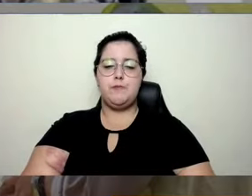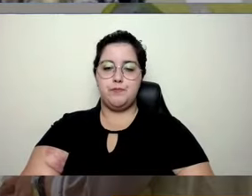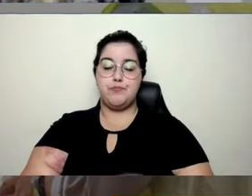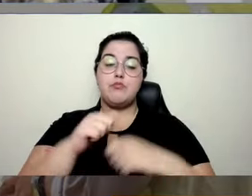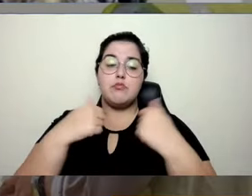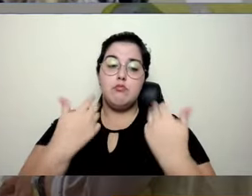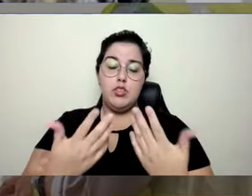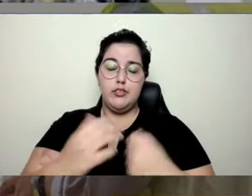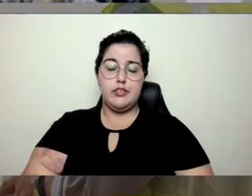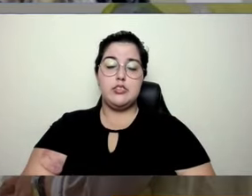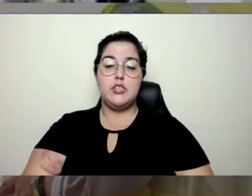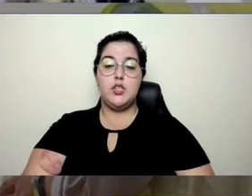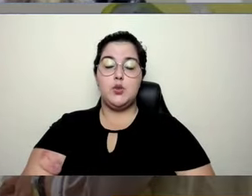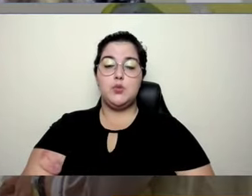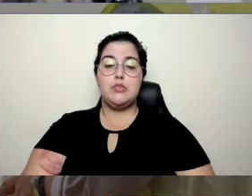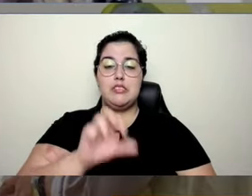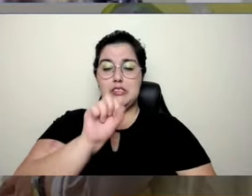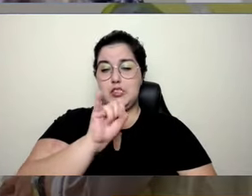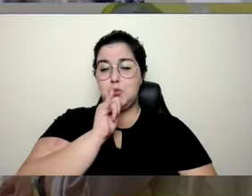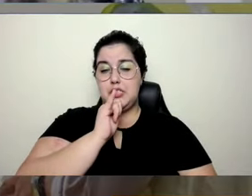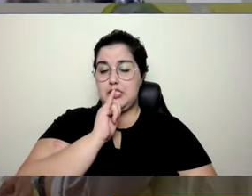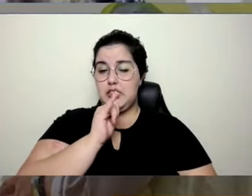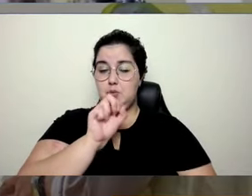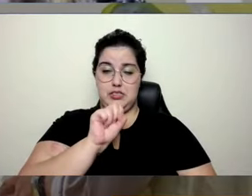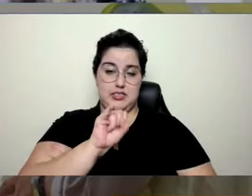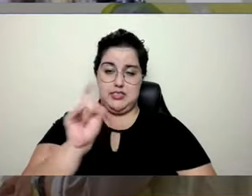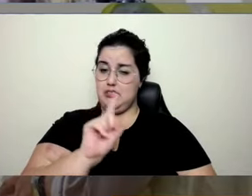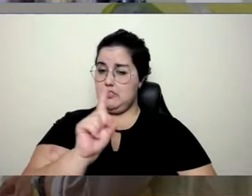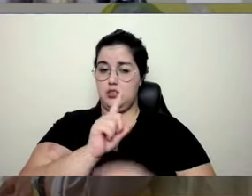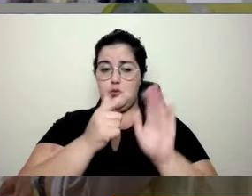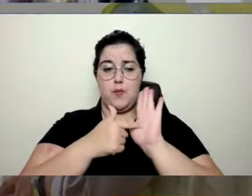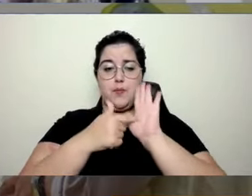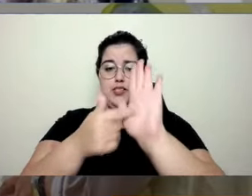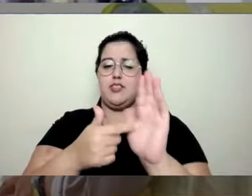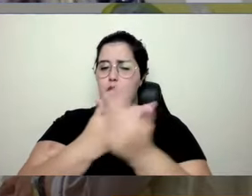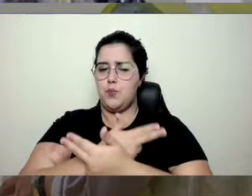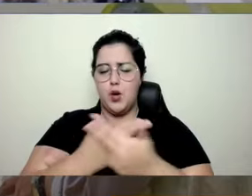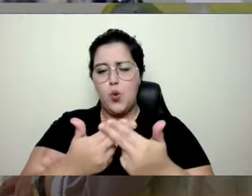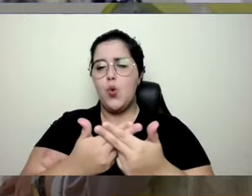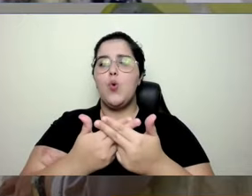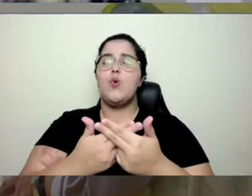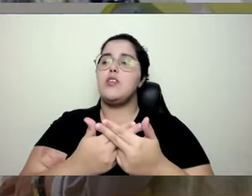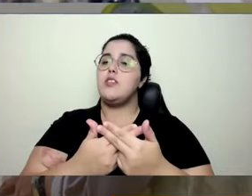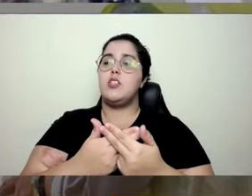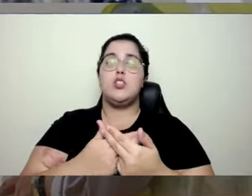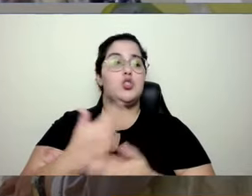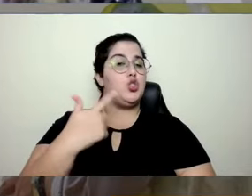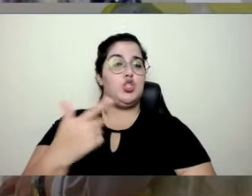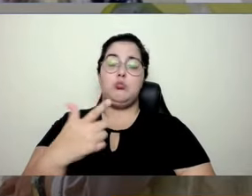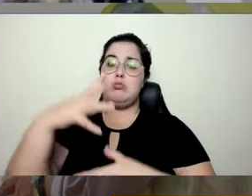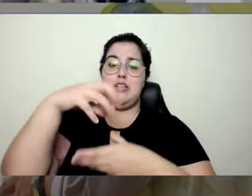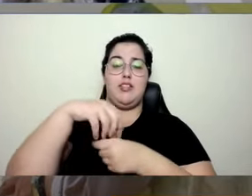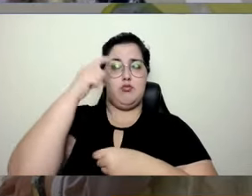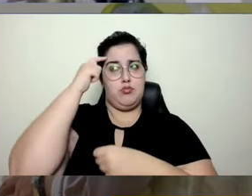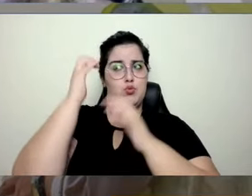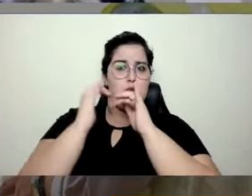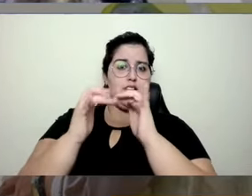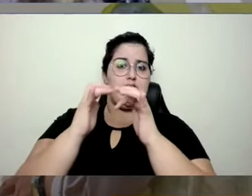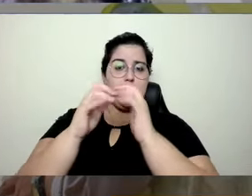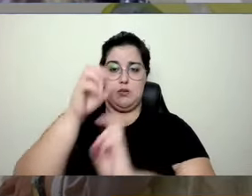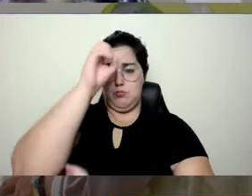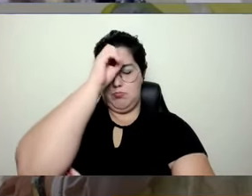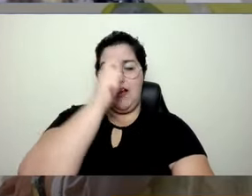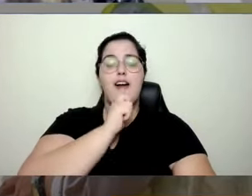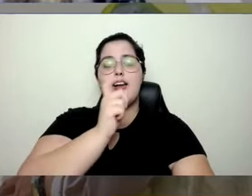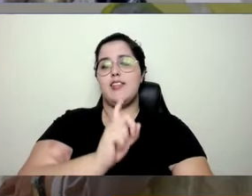Então, às vezes, se uma coisa não é apresentada para você, não está no seu cérebro, não faz sentido. Então, por exemplo,